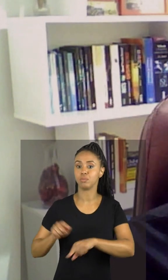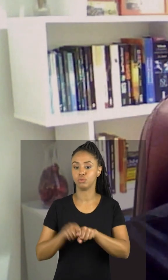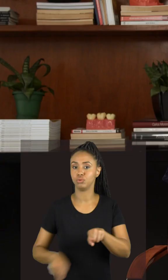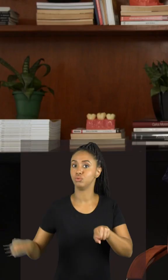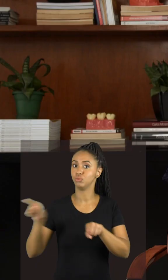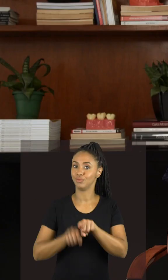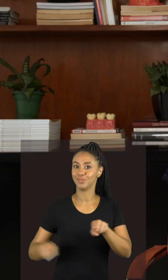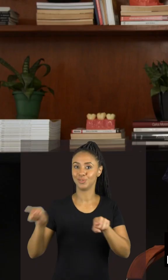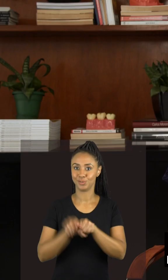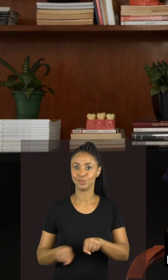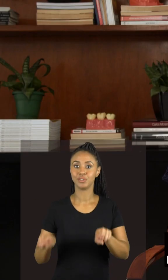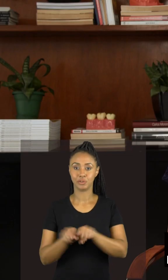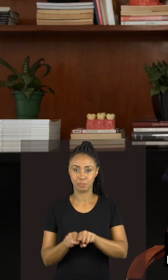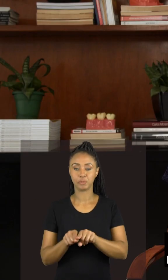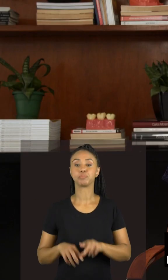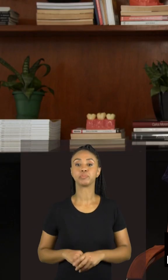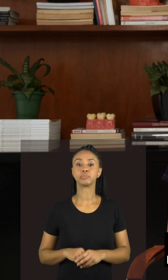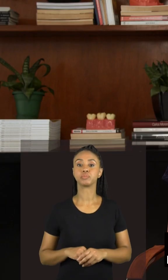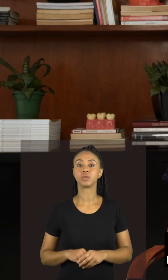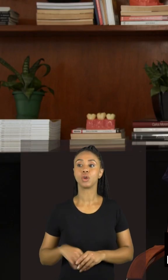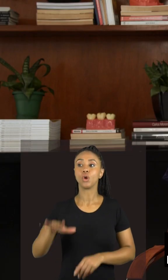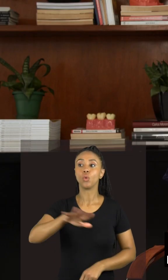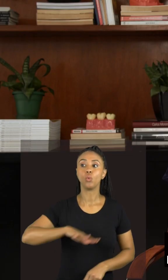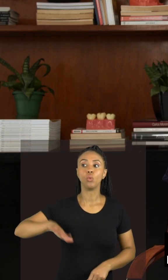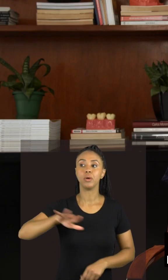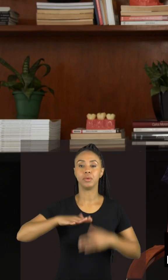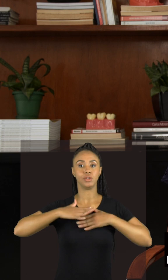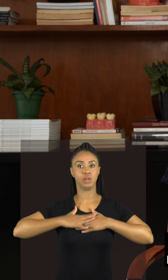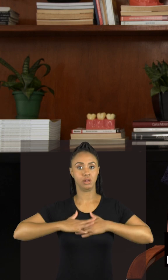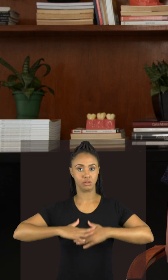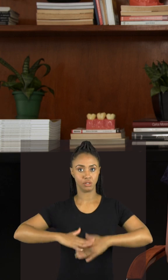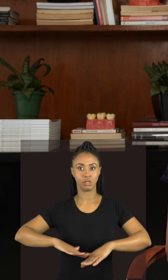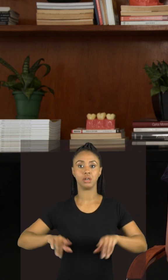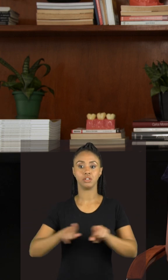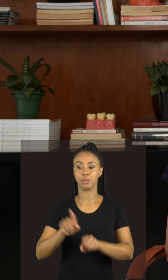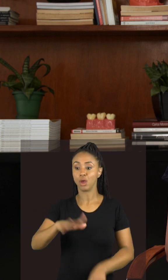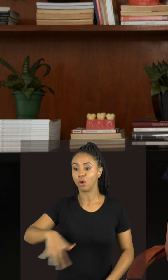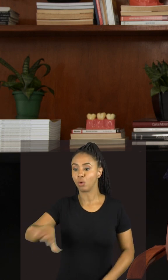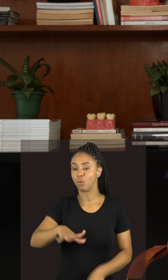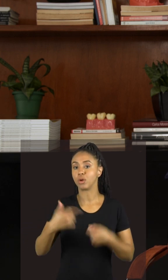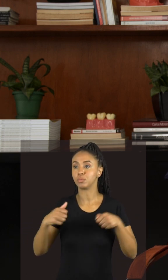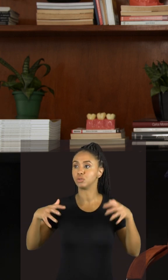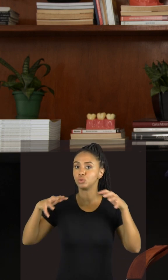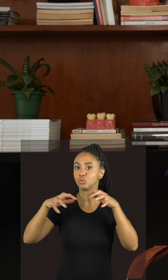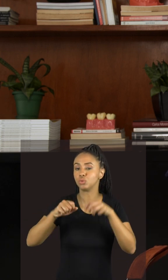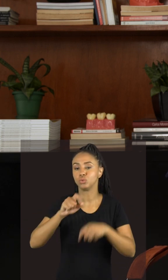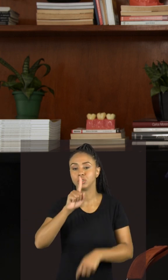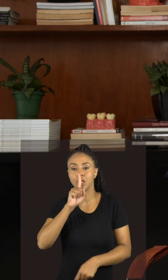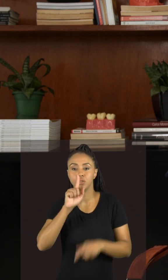circadiano criar esse ambiente de sono relaxante é essencial o quarto precisa ser escuro